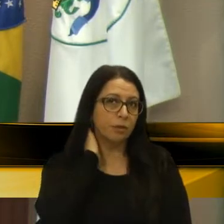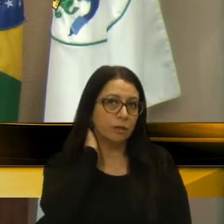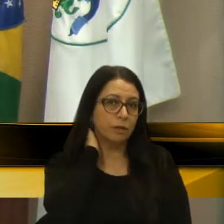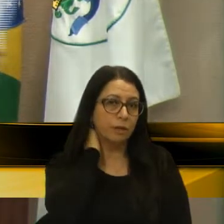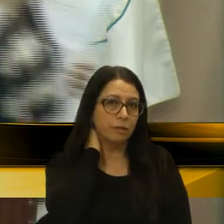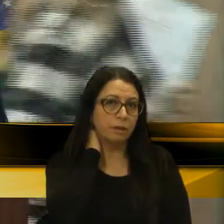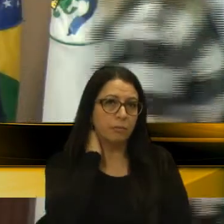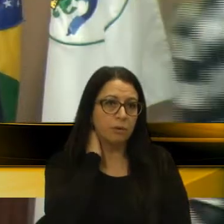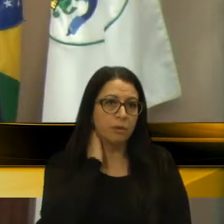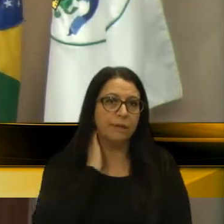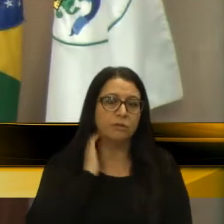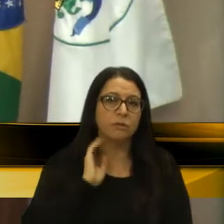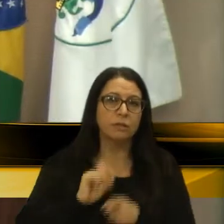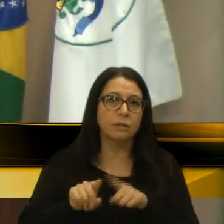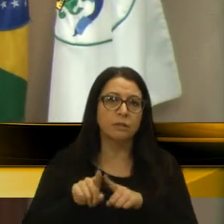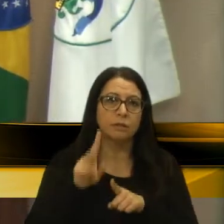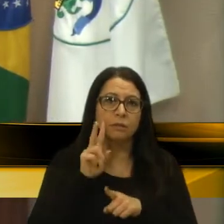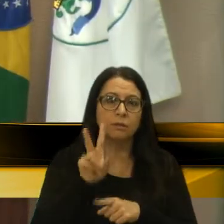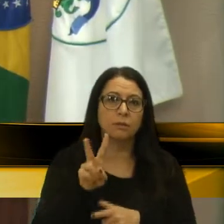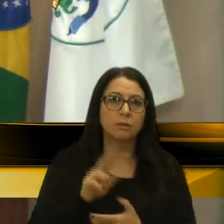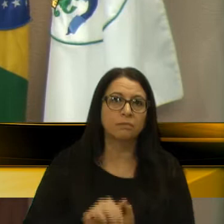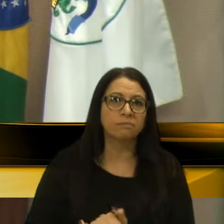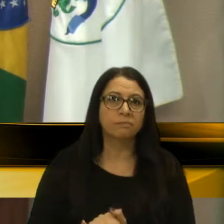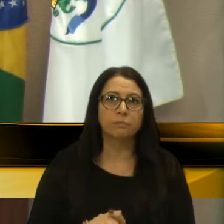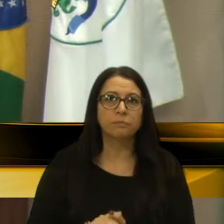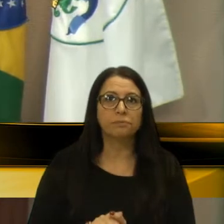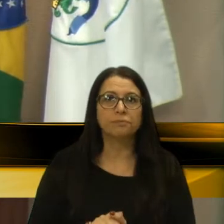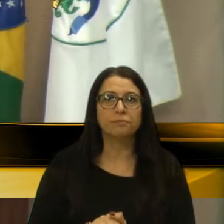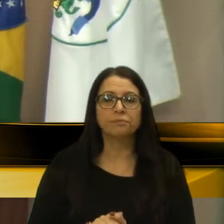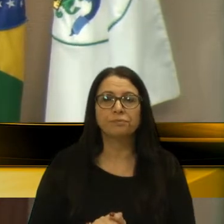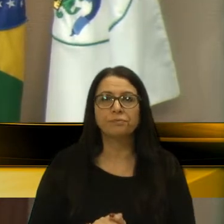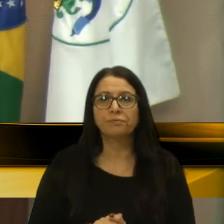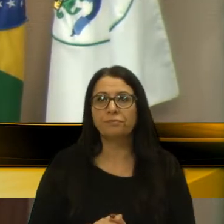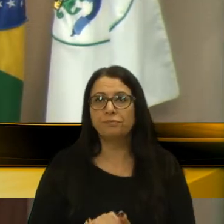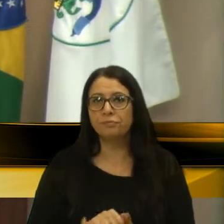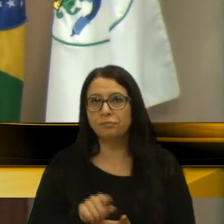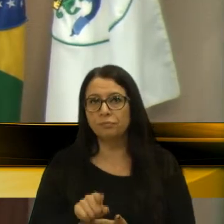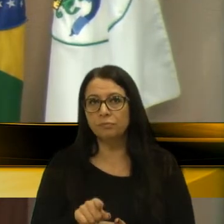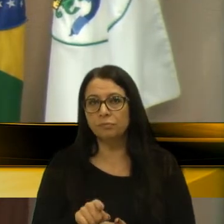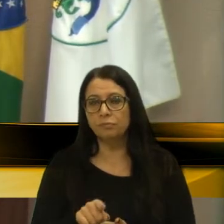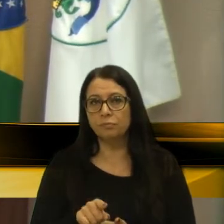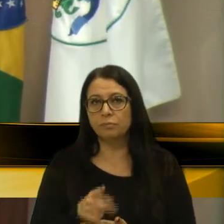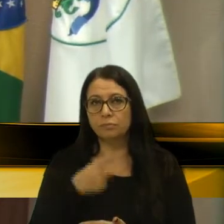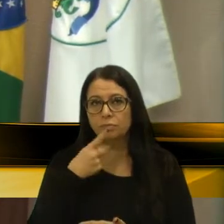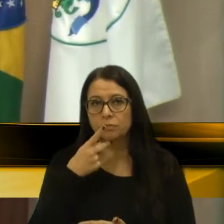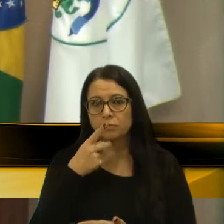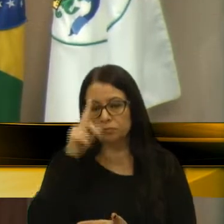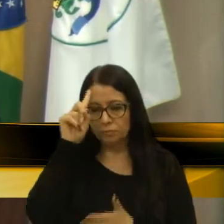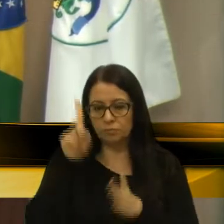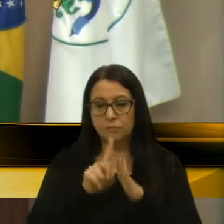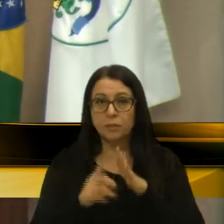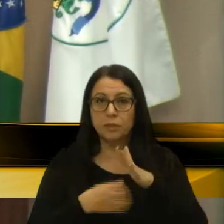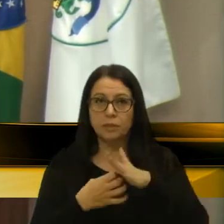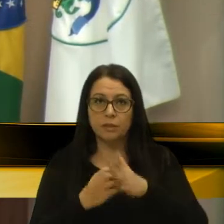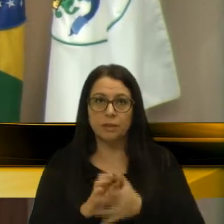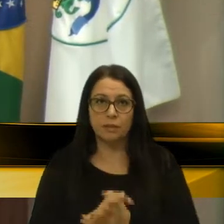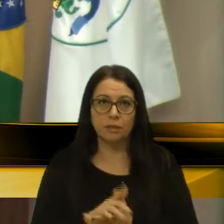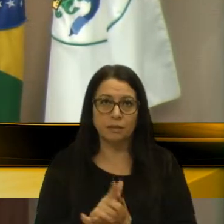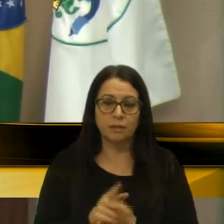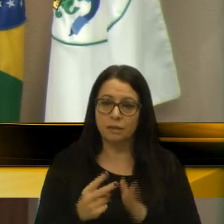Eu vejo que hoje, quando se fala em empresários, nós temos que dar uma atenção